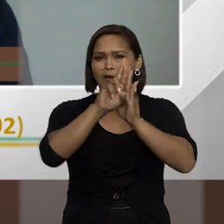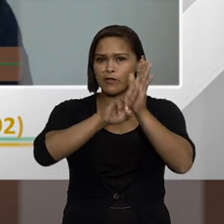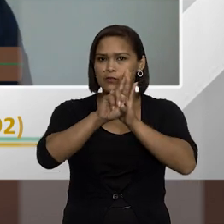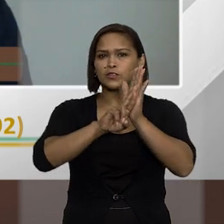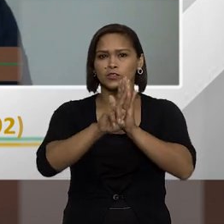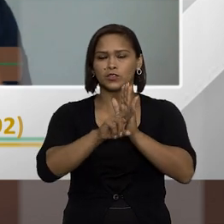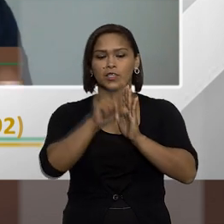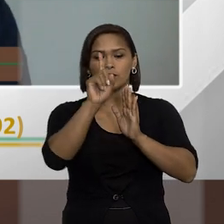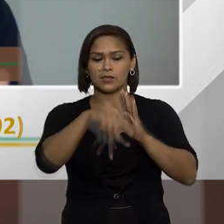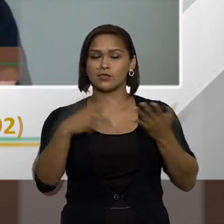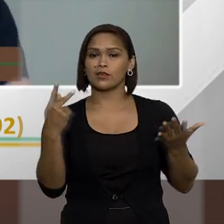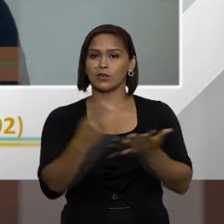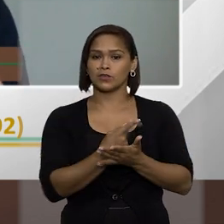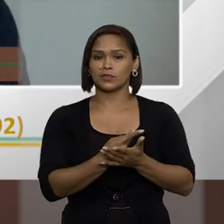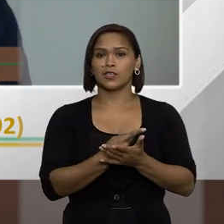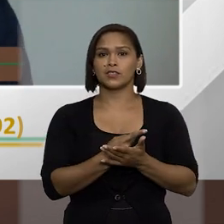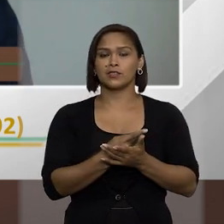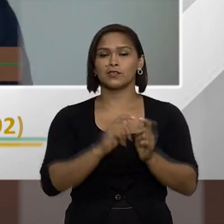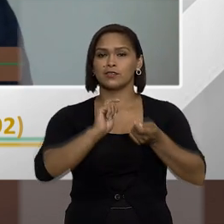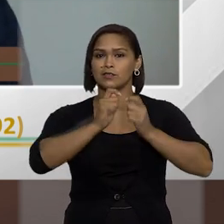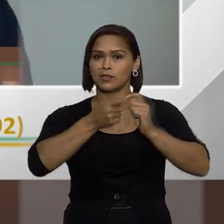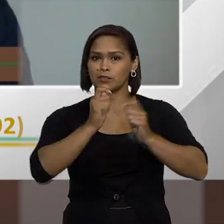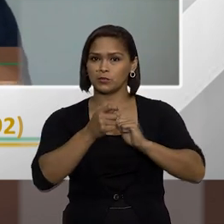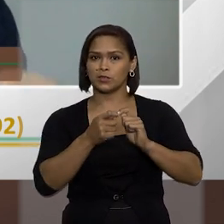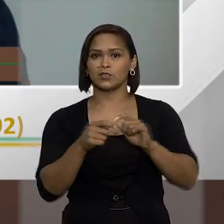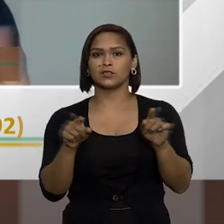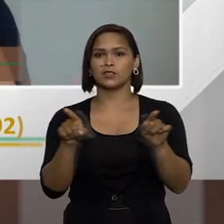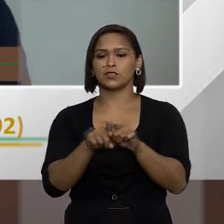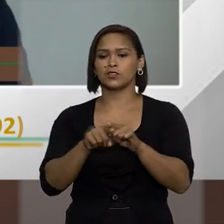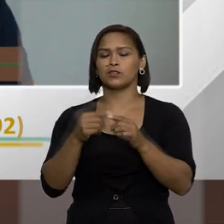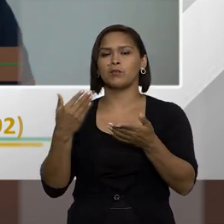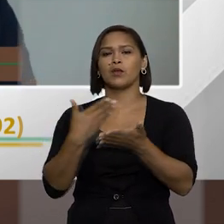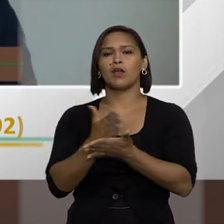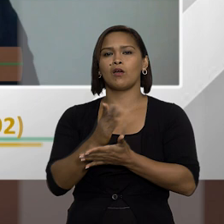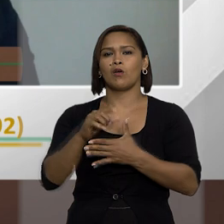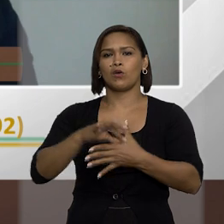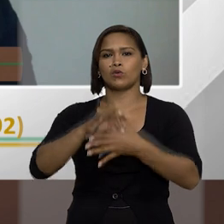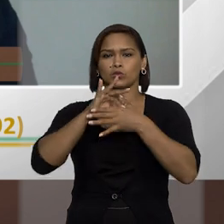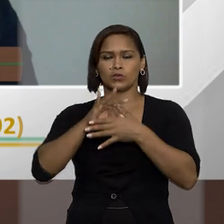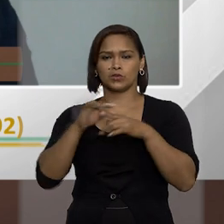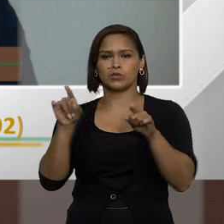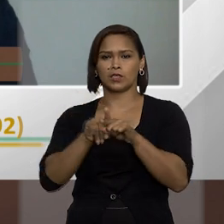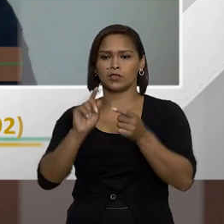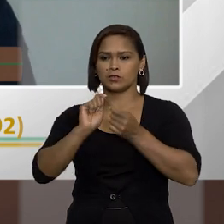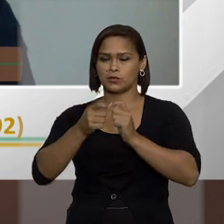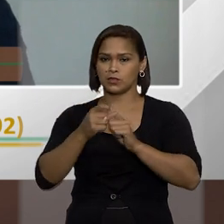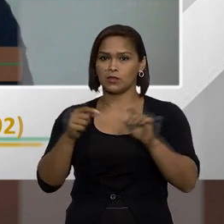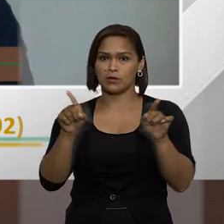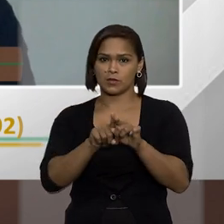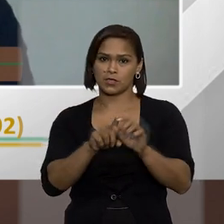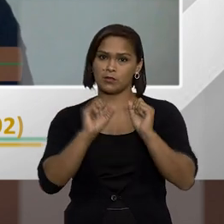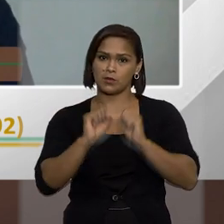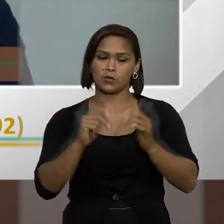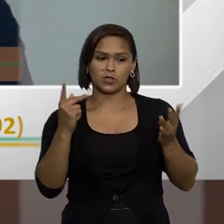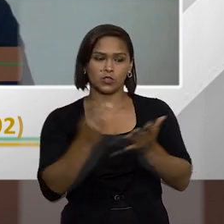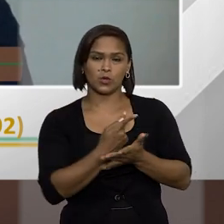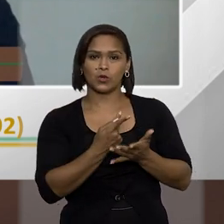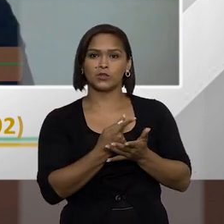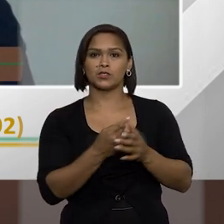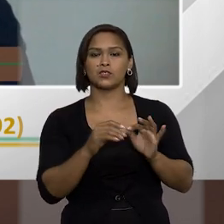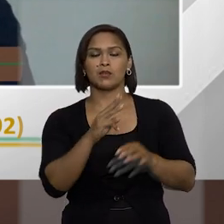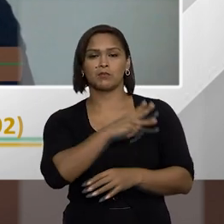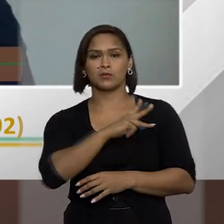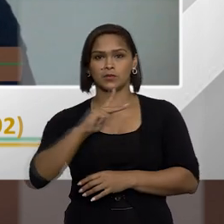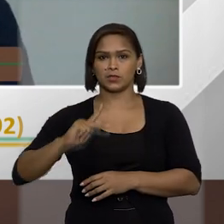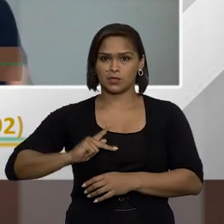investigação que isso se dê tanto na esfera administrativa pela autoridade administrativa mas que isso se dê também no âmbito